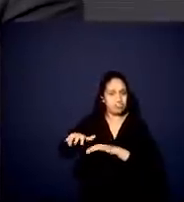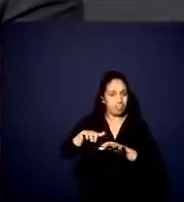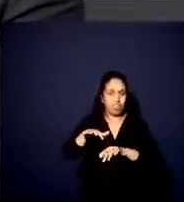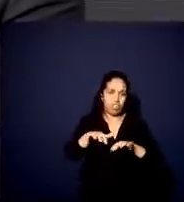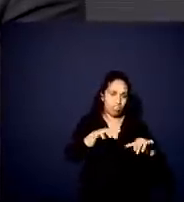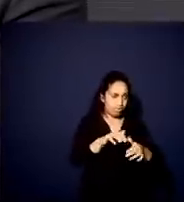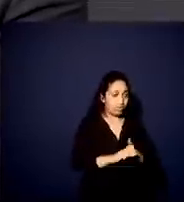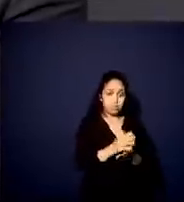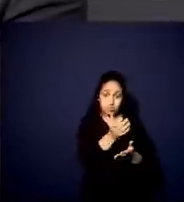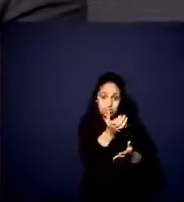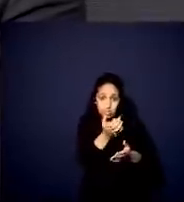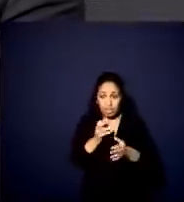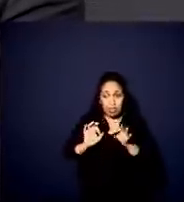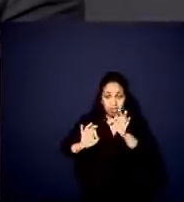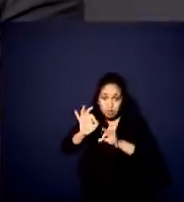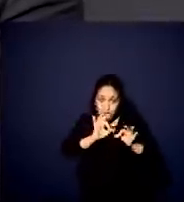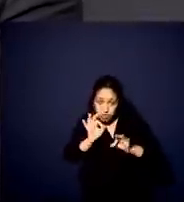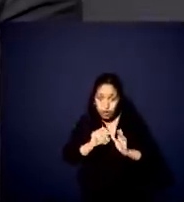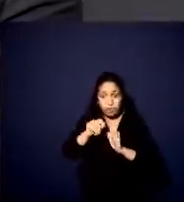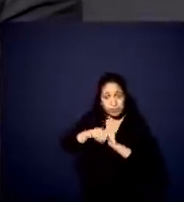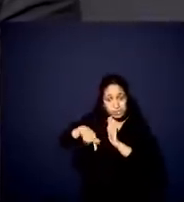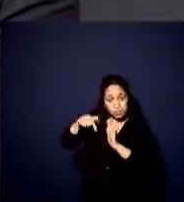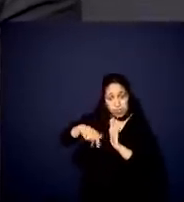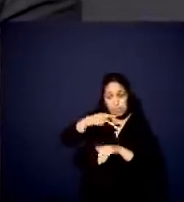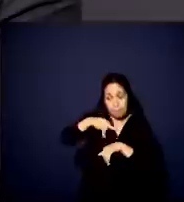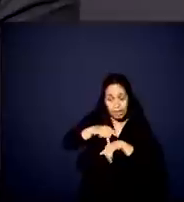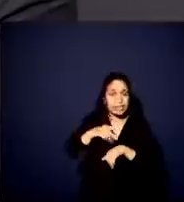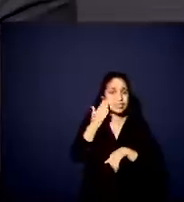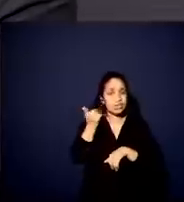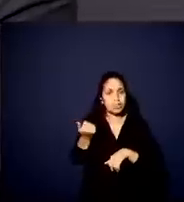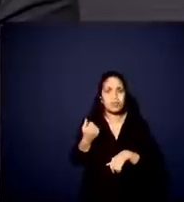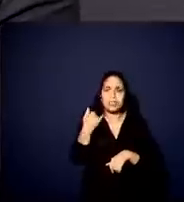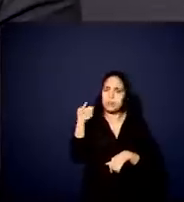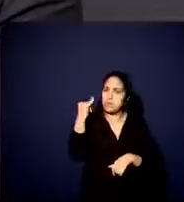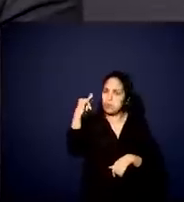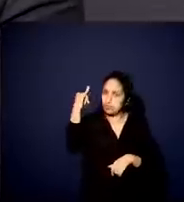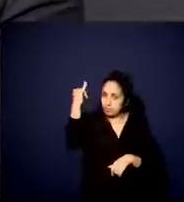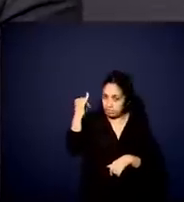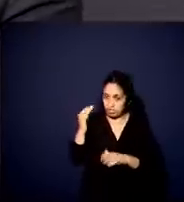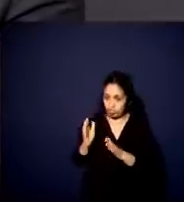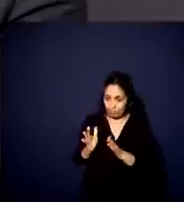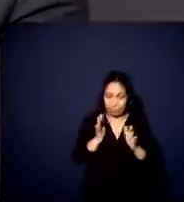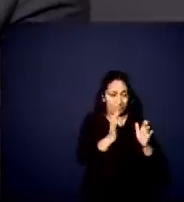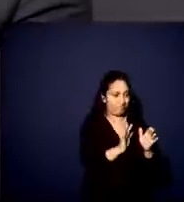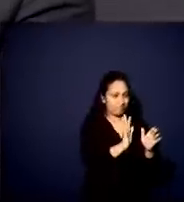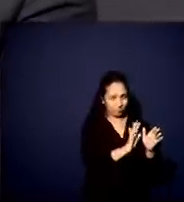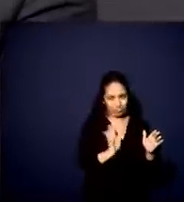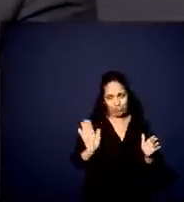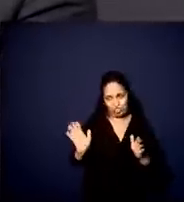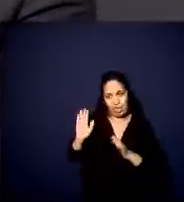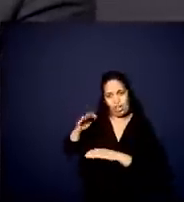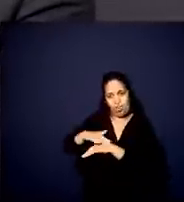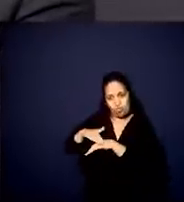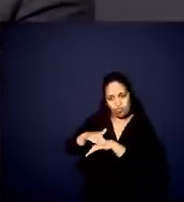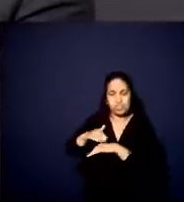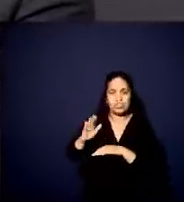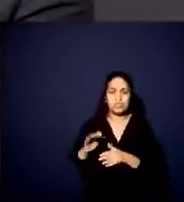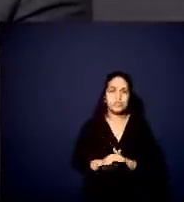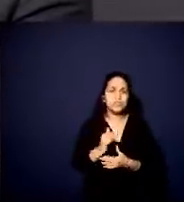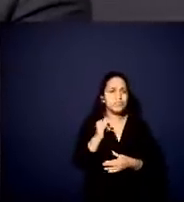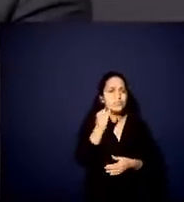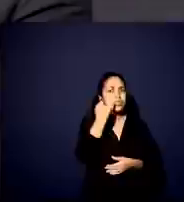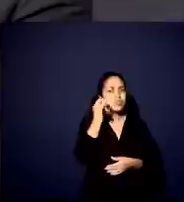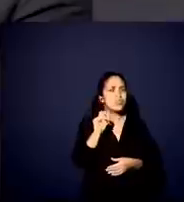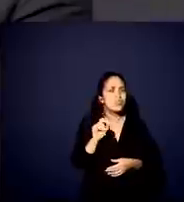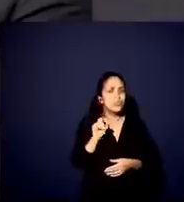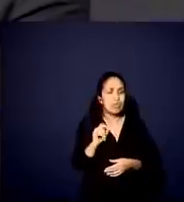reforma tributária para o país e consideramos que ela é importante, fazendo um paralelo aqui do que estávamos conversando, é fundamental que ela não